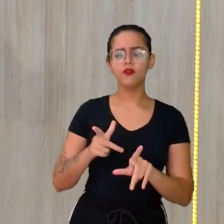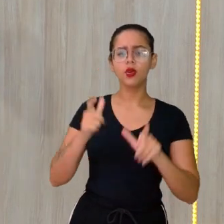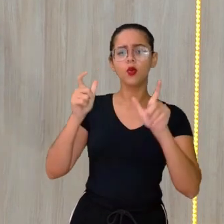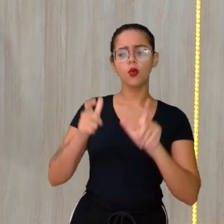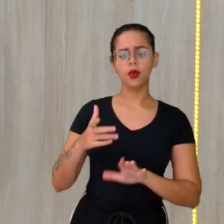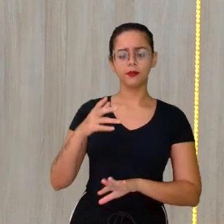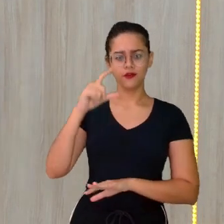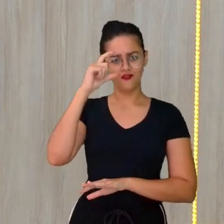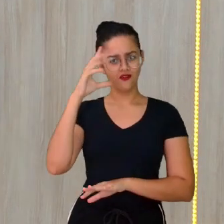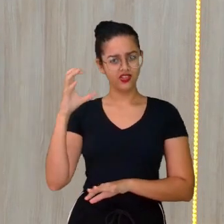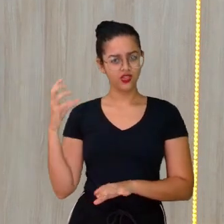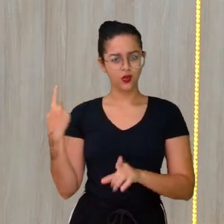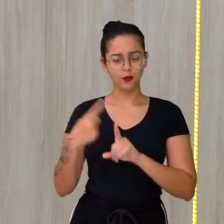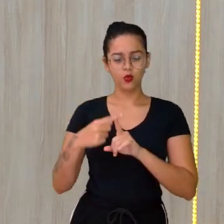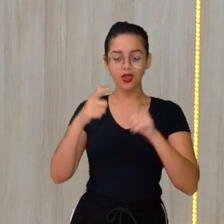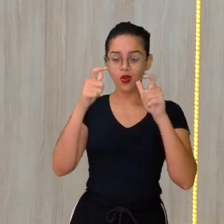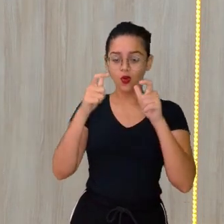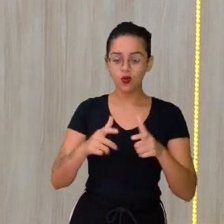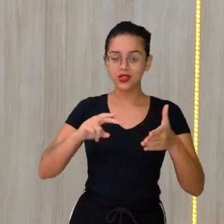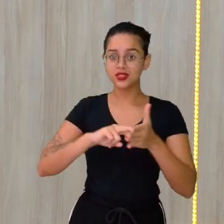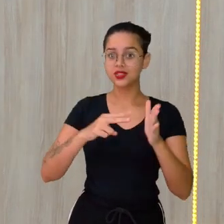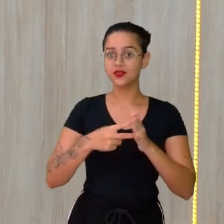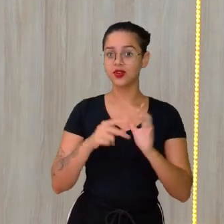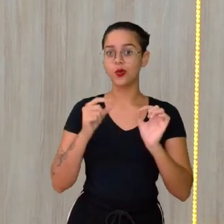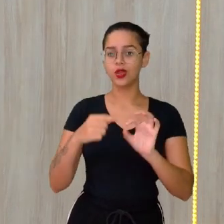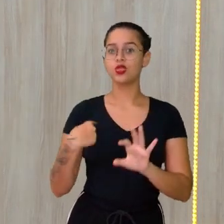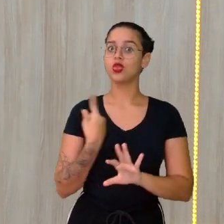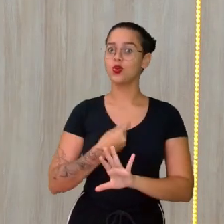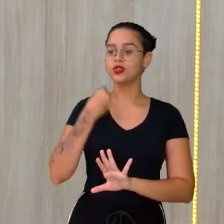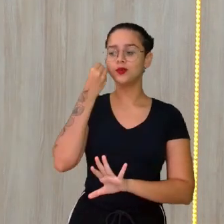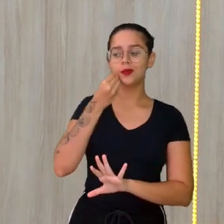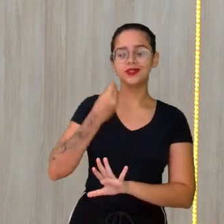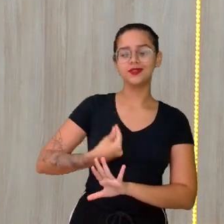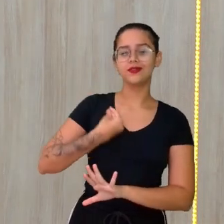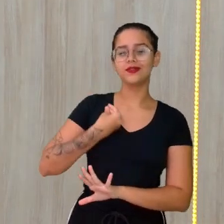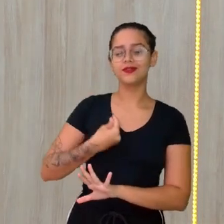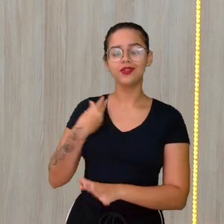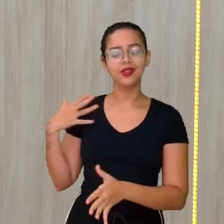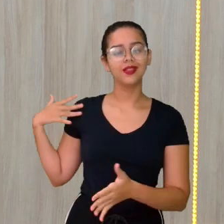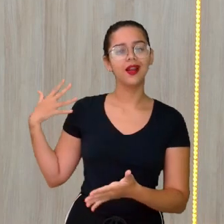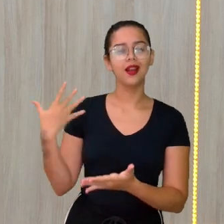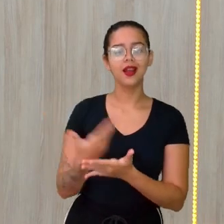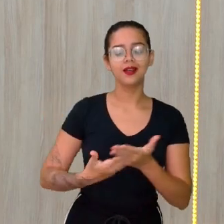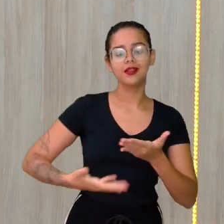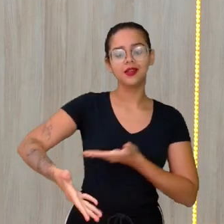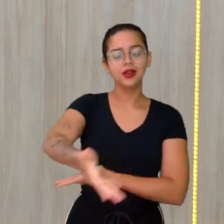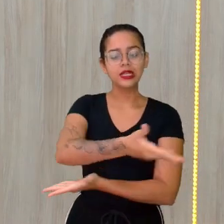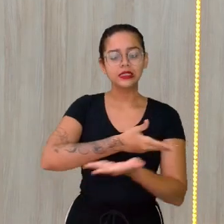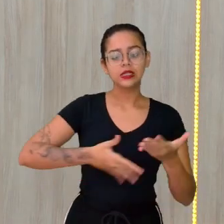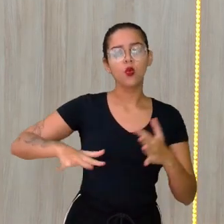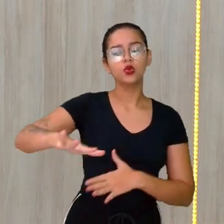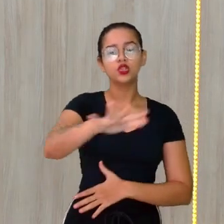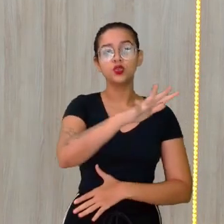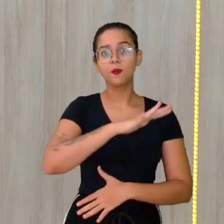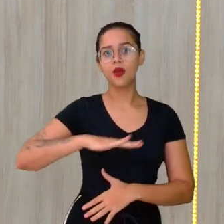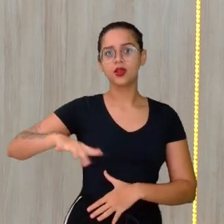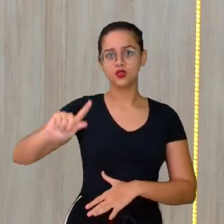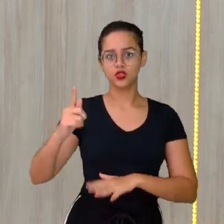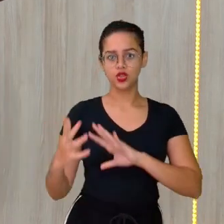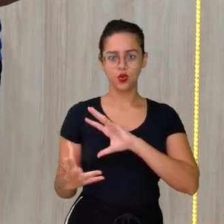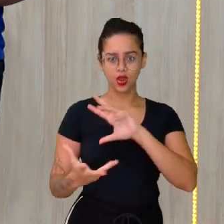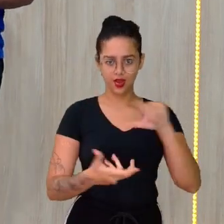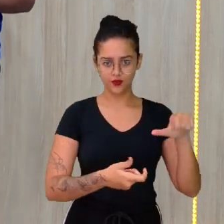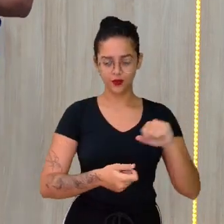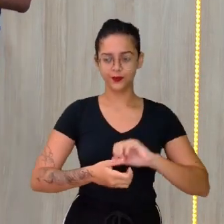Vitória. Por quê? Porque o lugar tem a ver com a nossa vivência, com a nossa interação com o espaço geográfico.